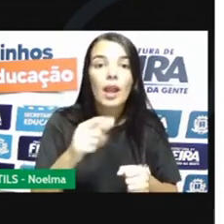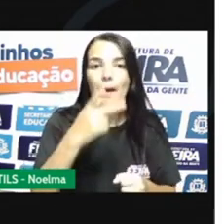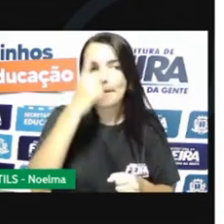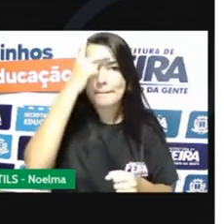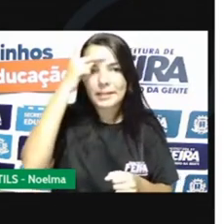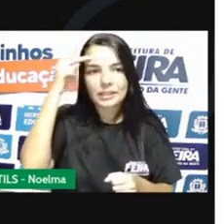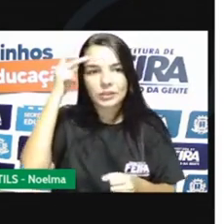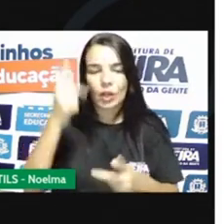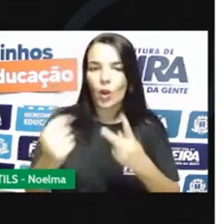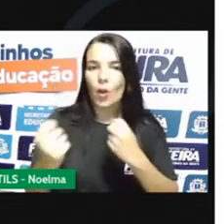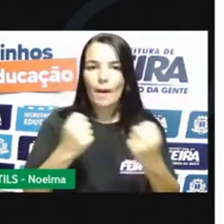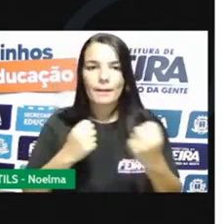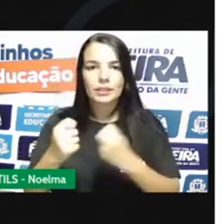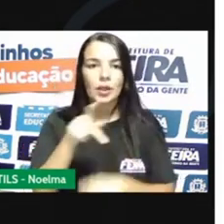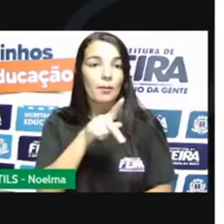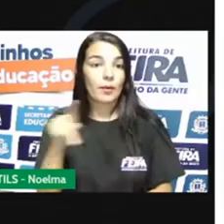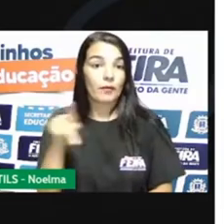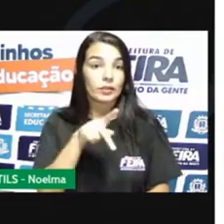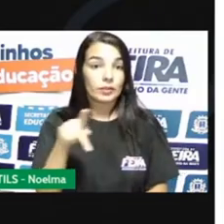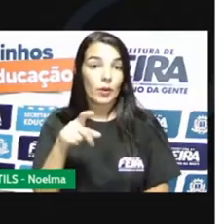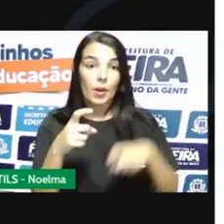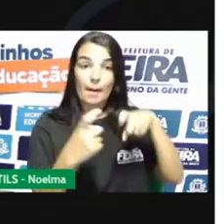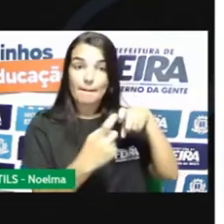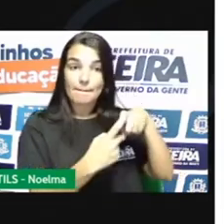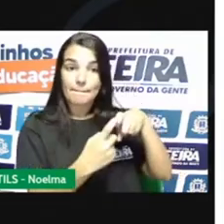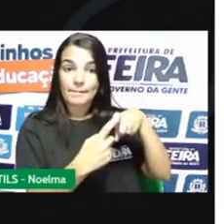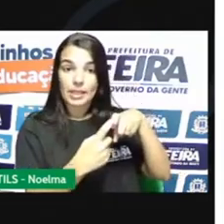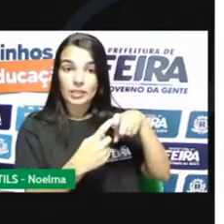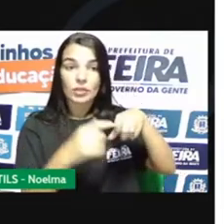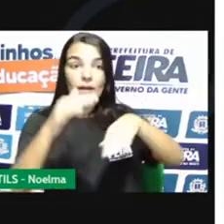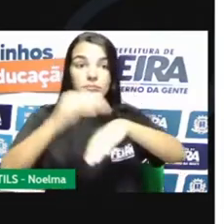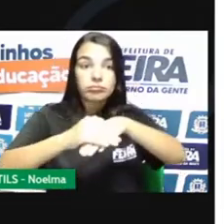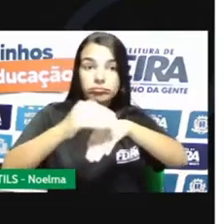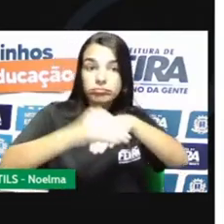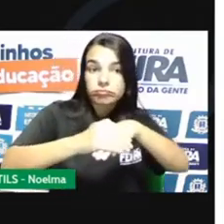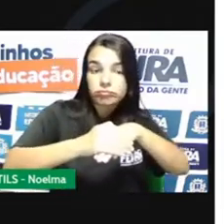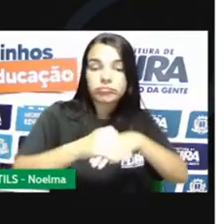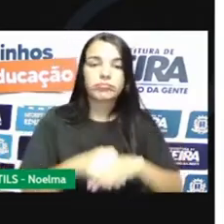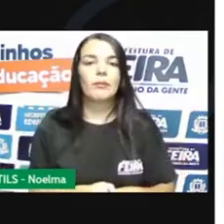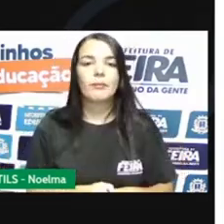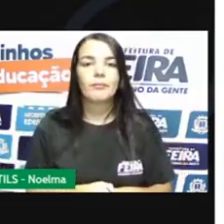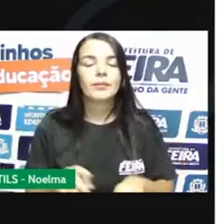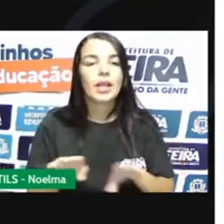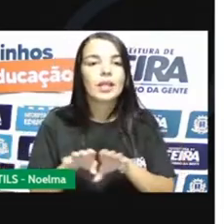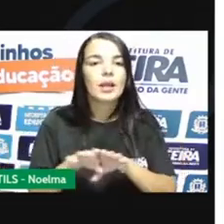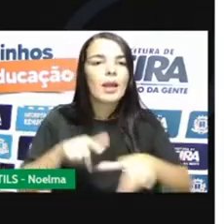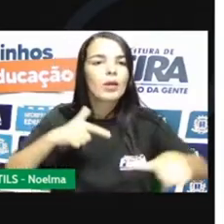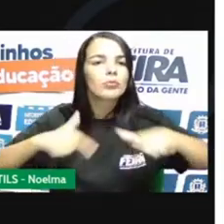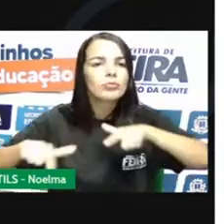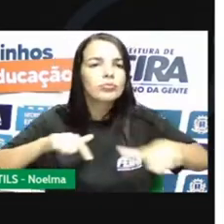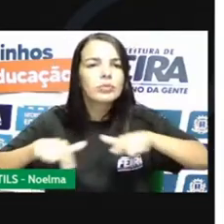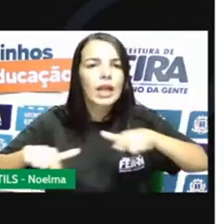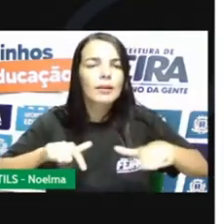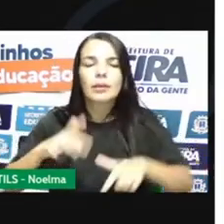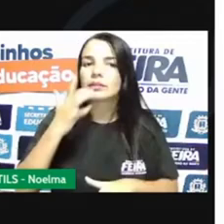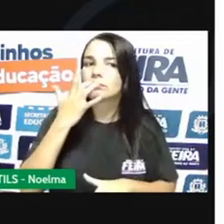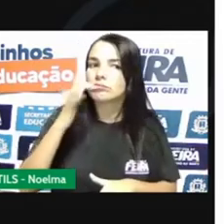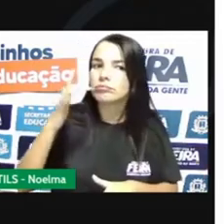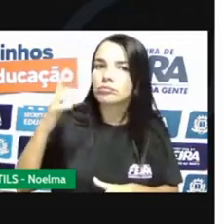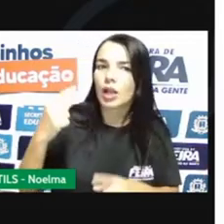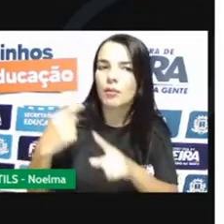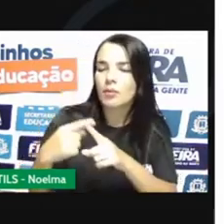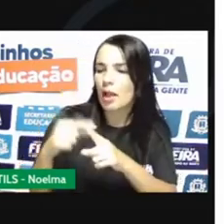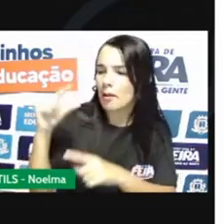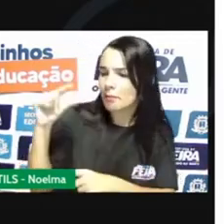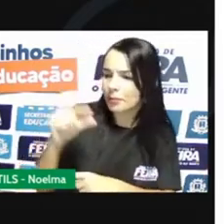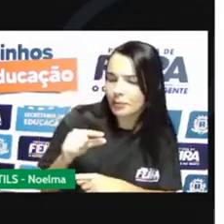alfaiates, comerciantes, professoras, médicos e sapateiros. A atividade mineradora na época, por ser menos